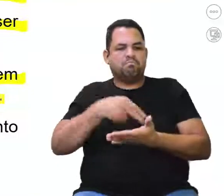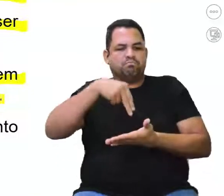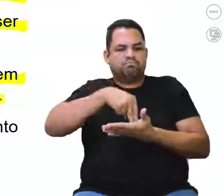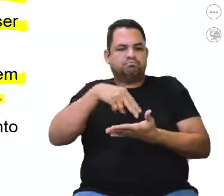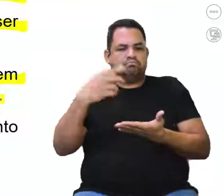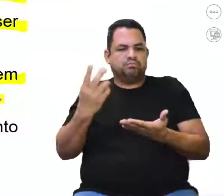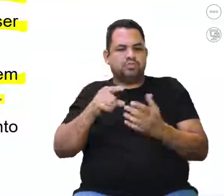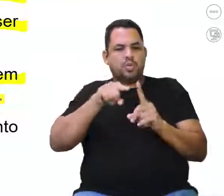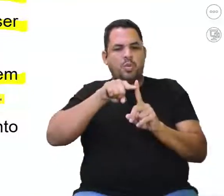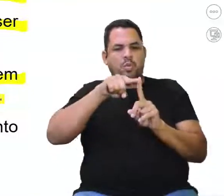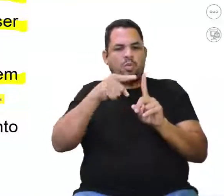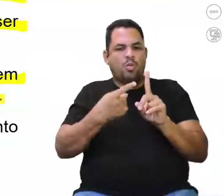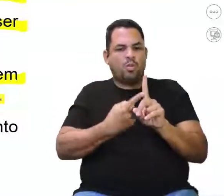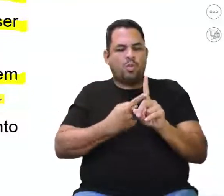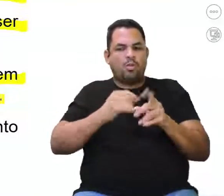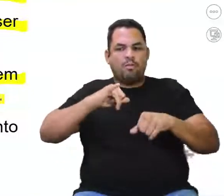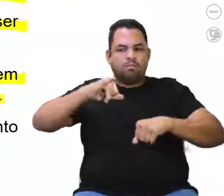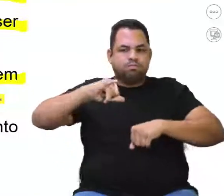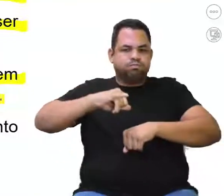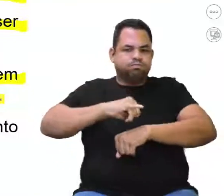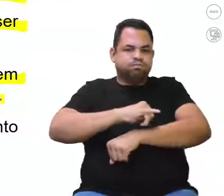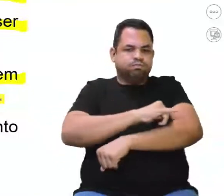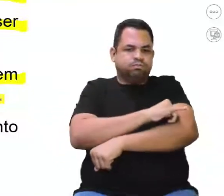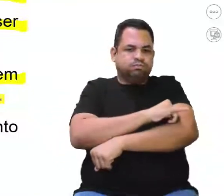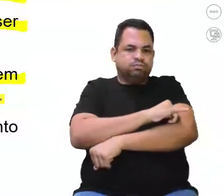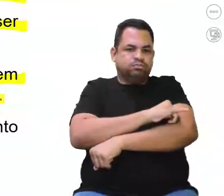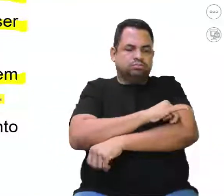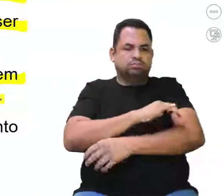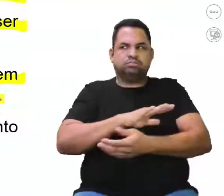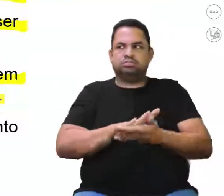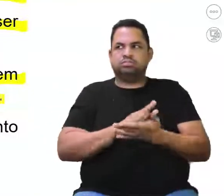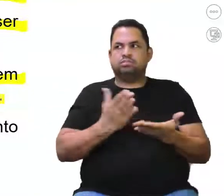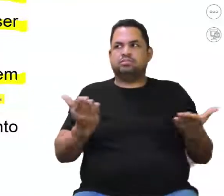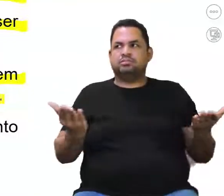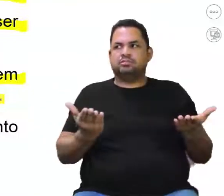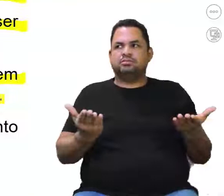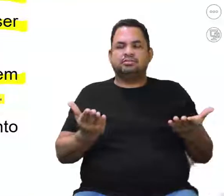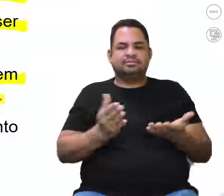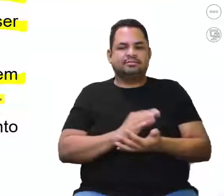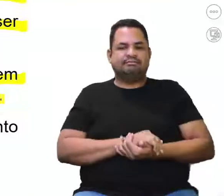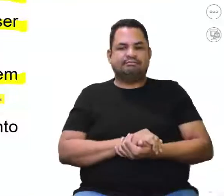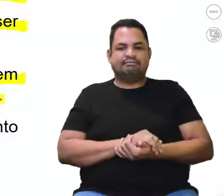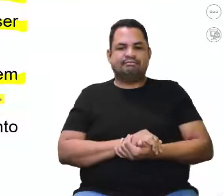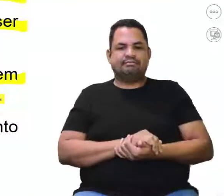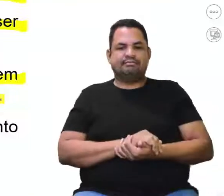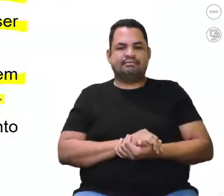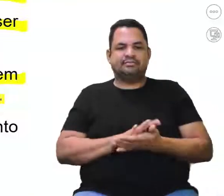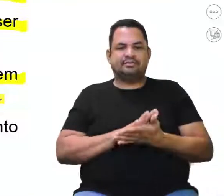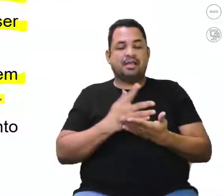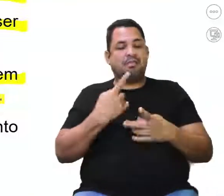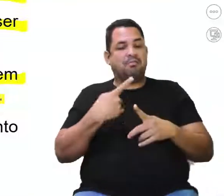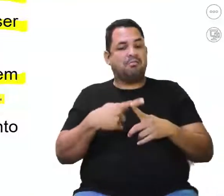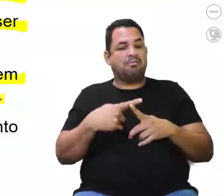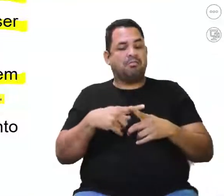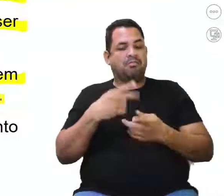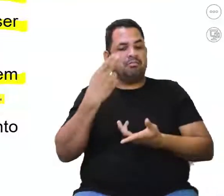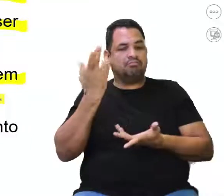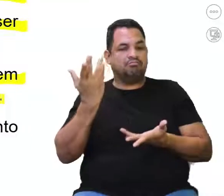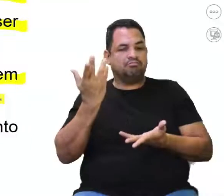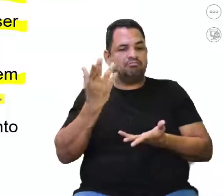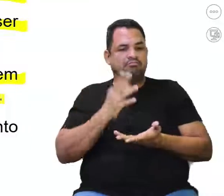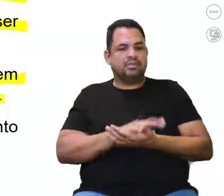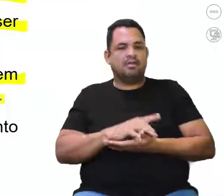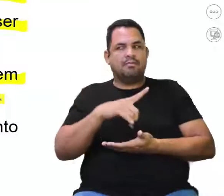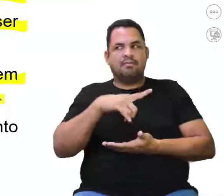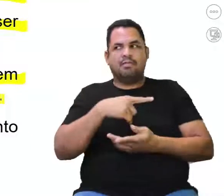gravidez, a obesidade, o condicionamento físico, são causas mais comuns para a